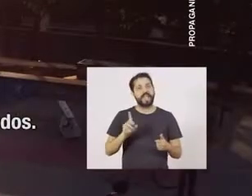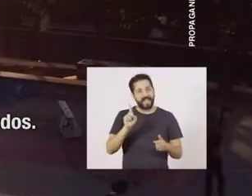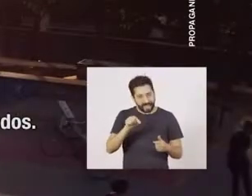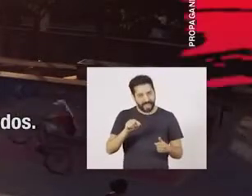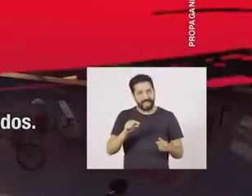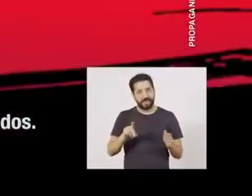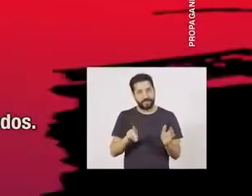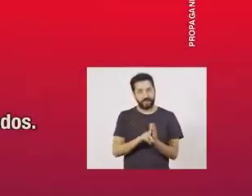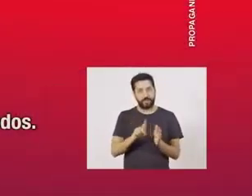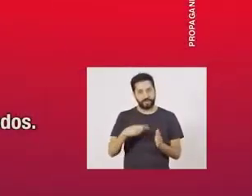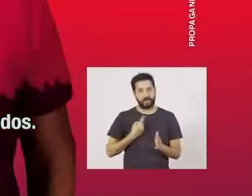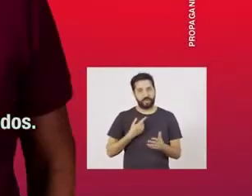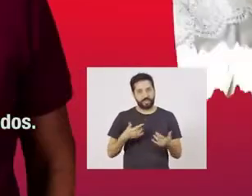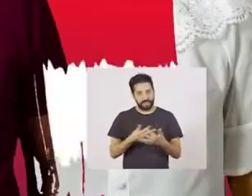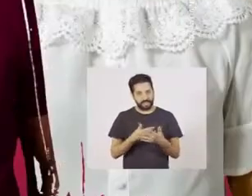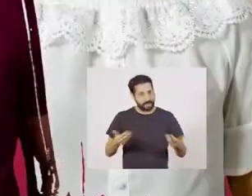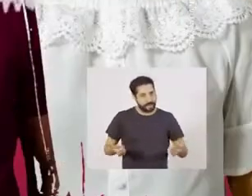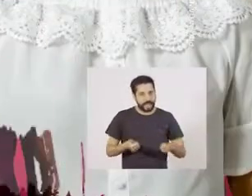melhor para todos.